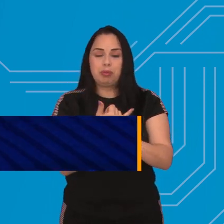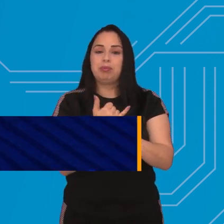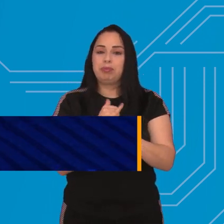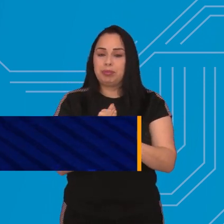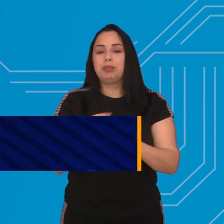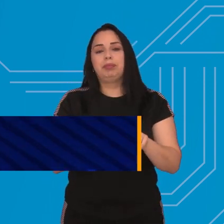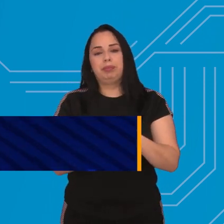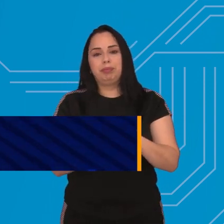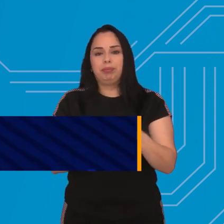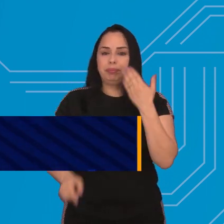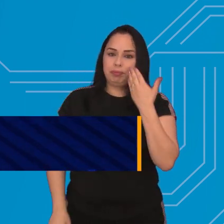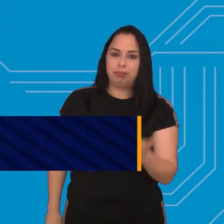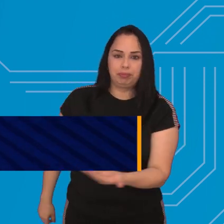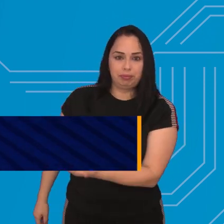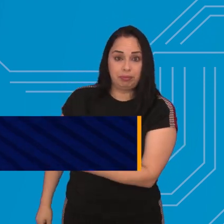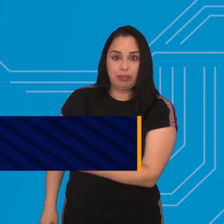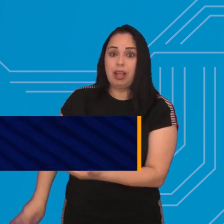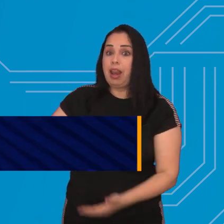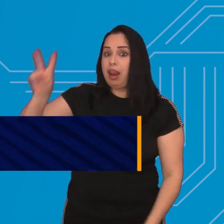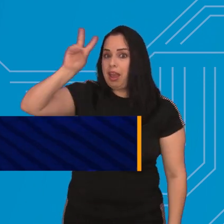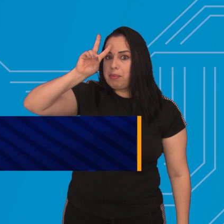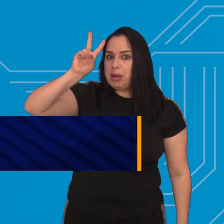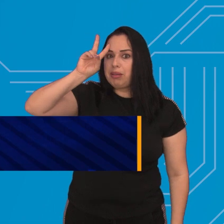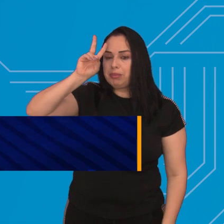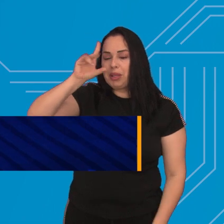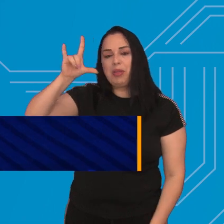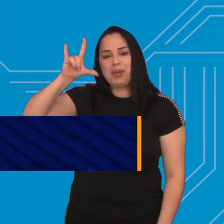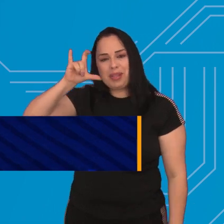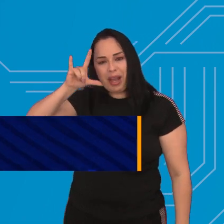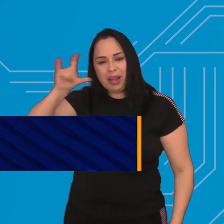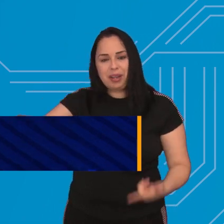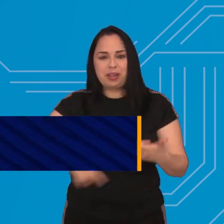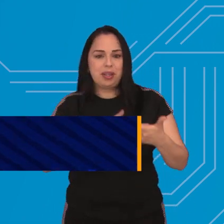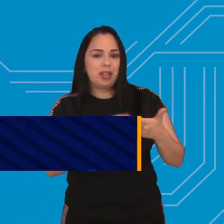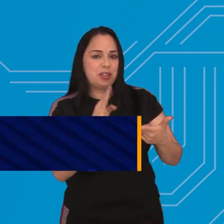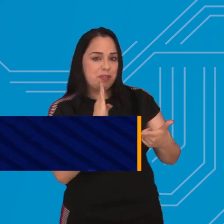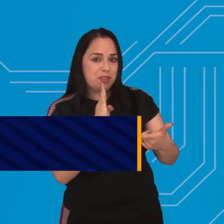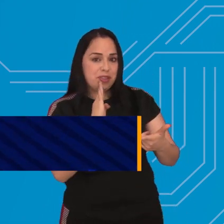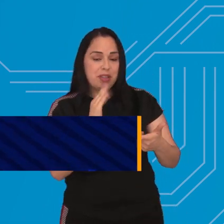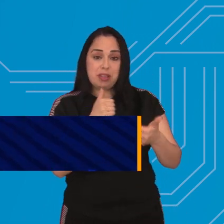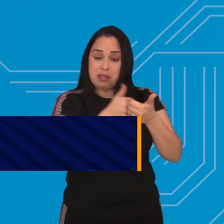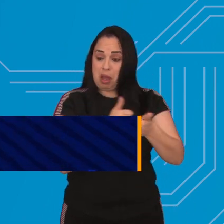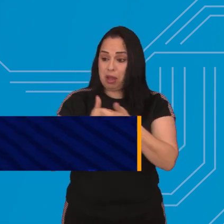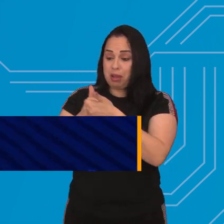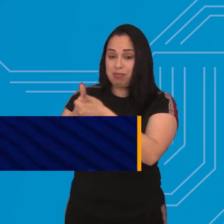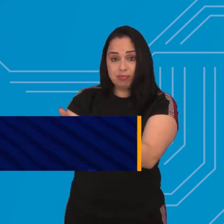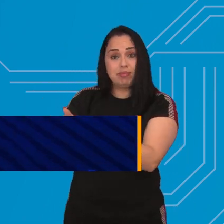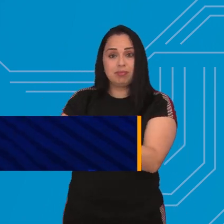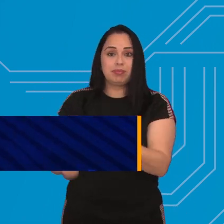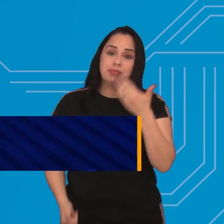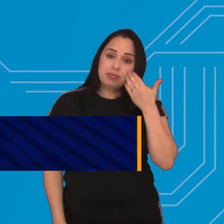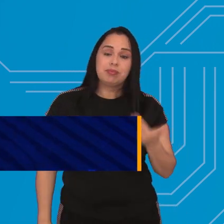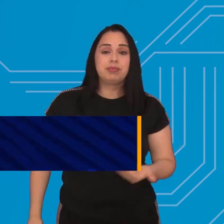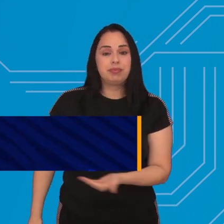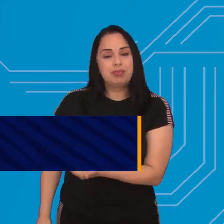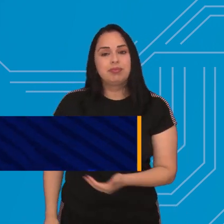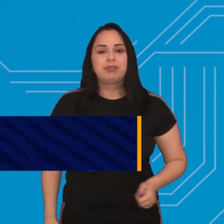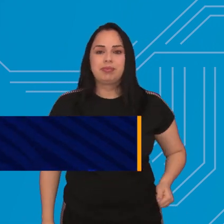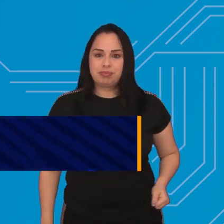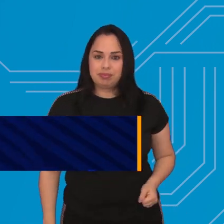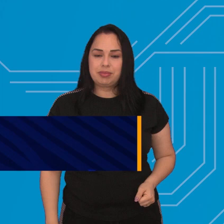Youtube o TV Câmara SJC Lembrando que também estamos no Instagram e também no Facebook Segue a gente arroba TV Câmara